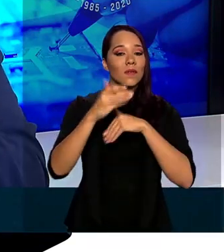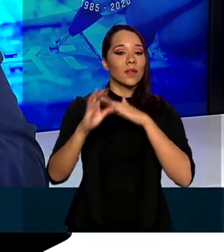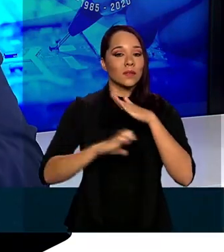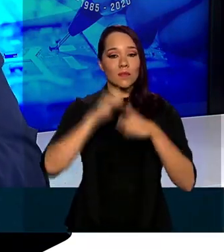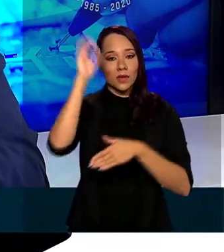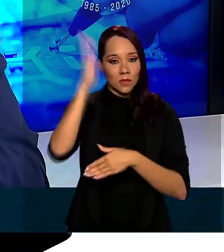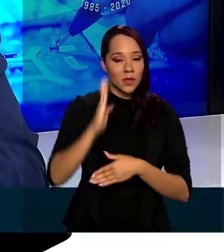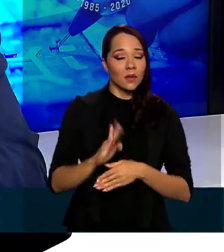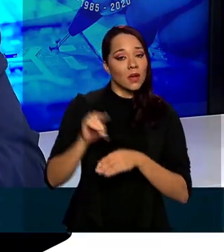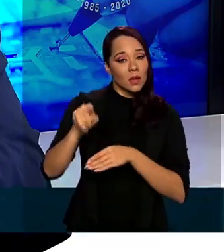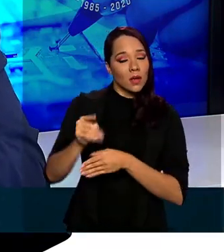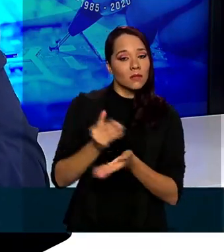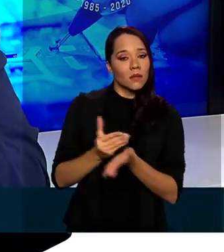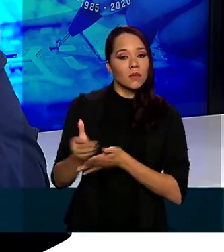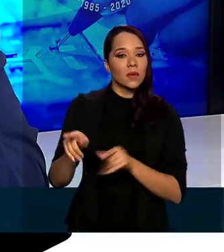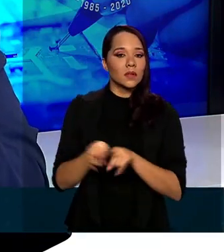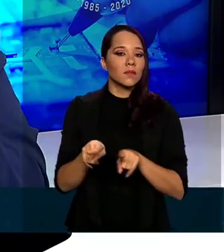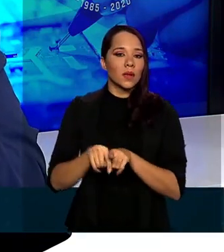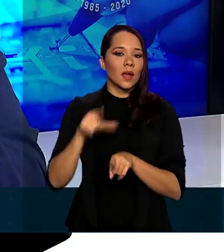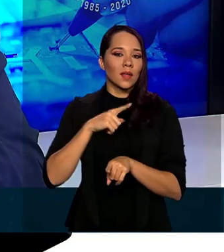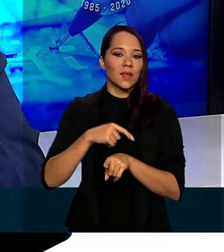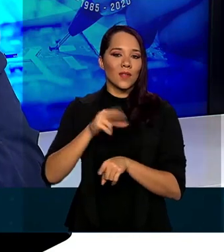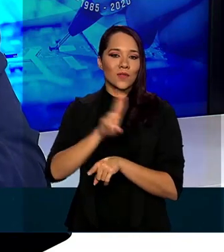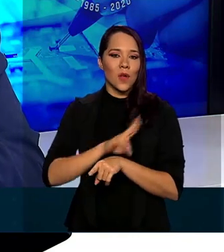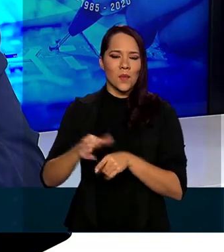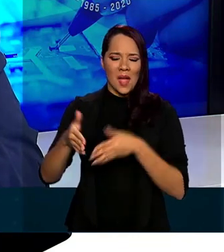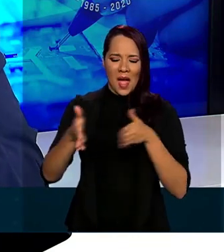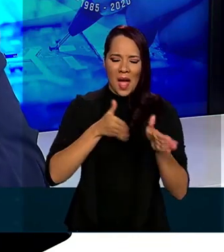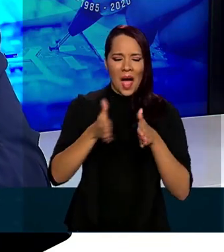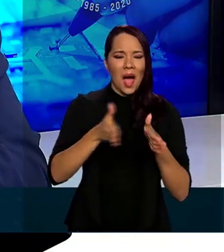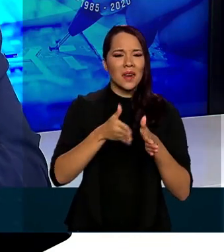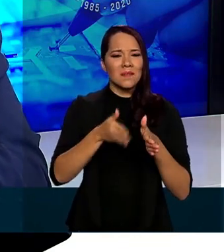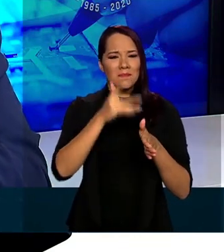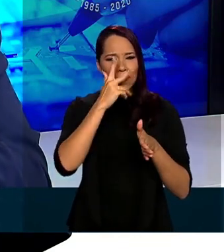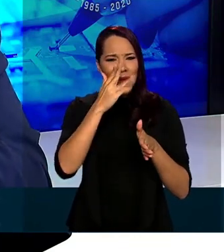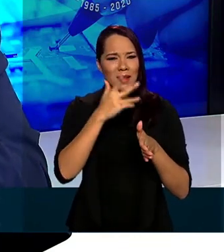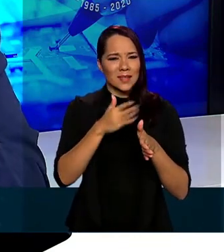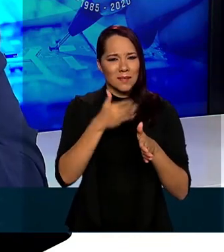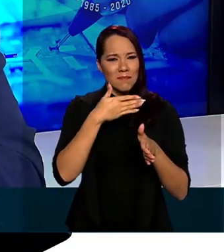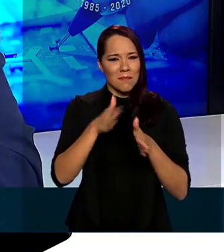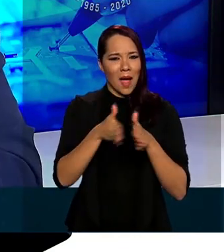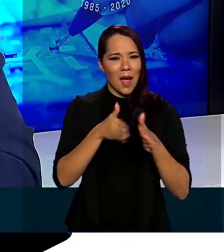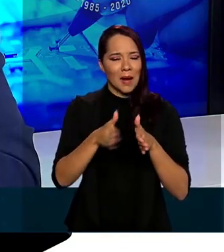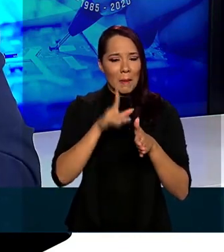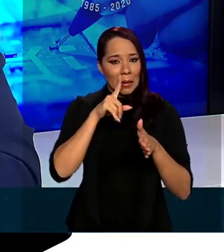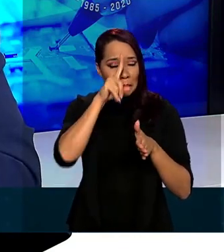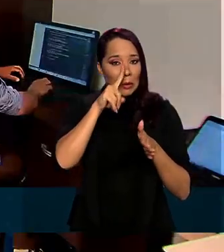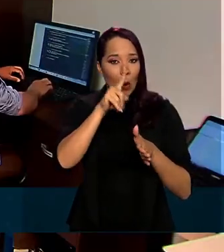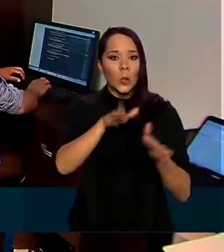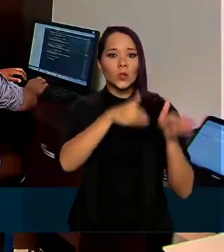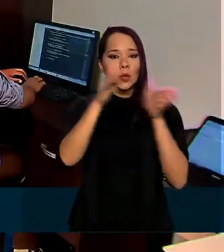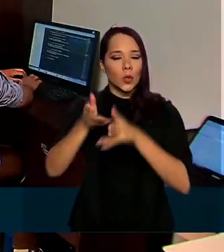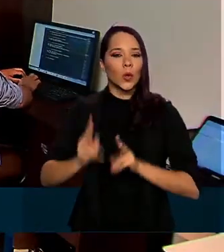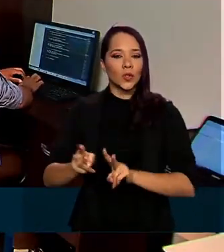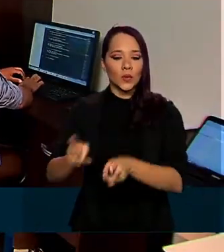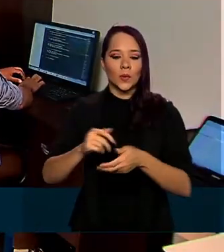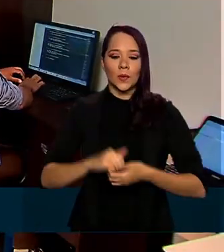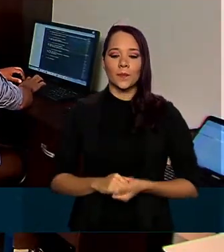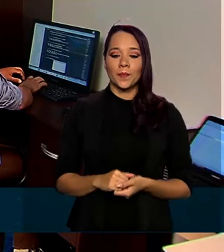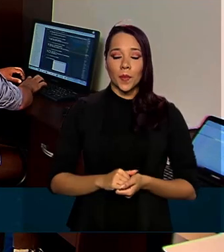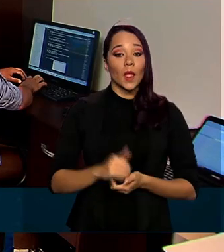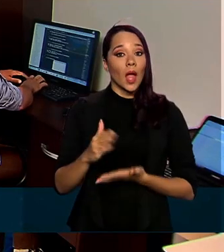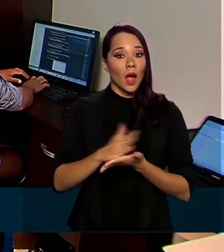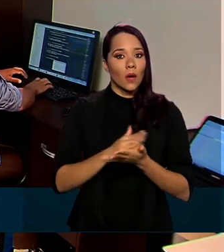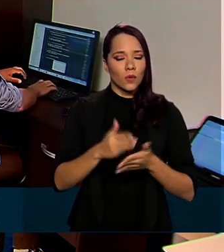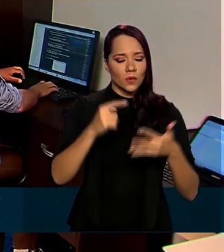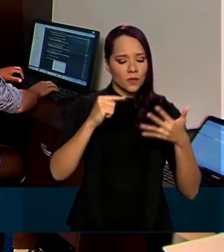no Brasil e para que elas passem aquela que a chama de zona da morte, que sobrevivam ao longo desse setor. Alguns fatores